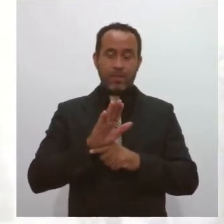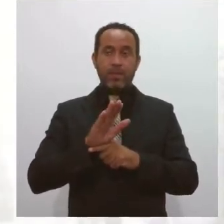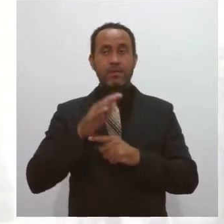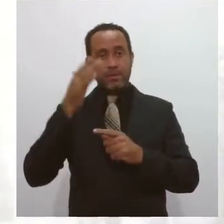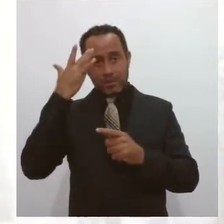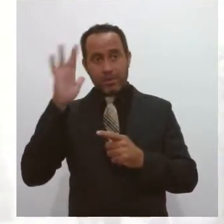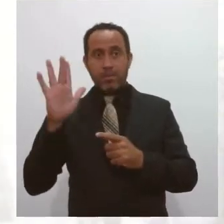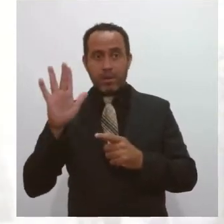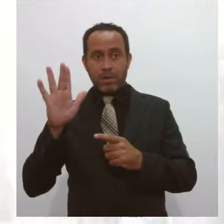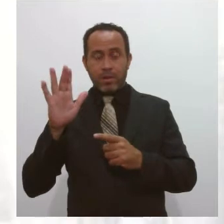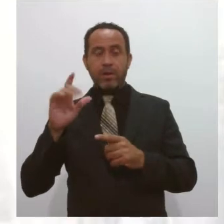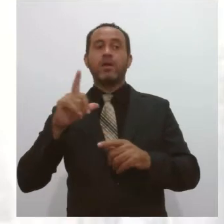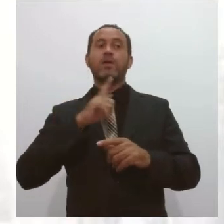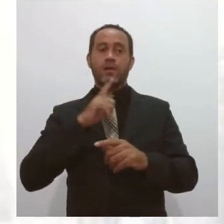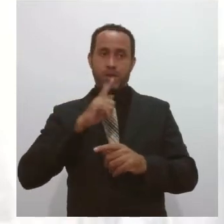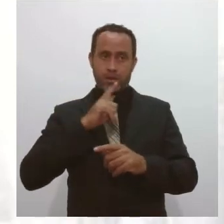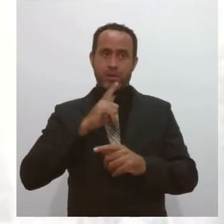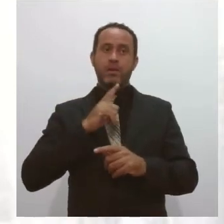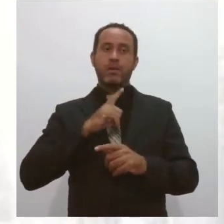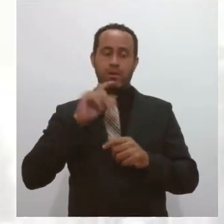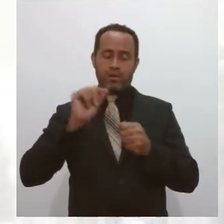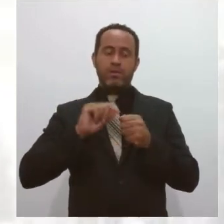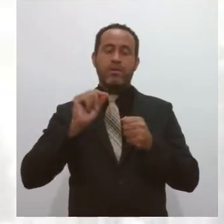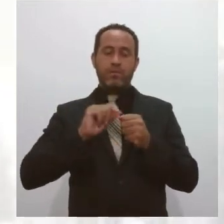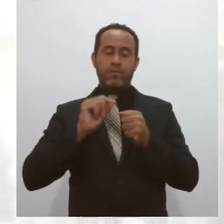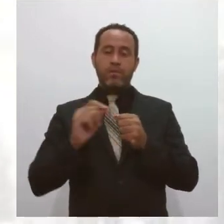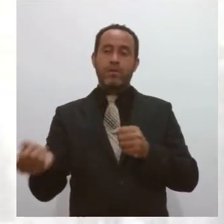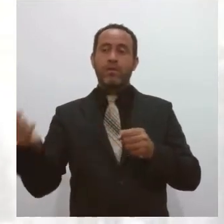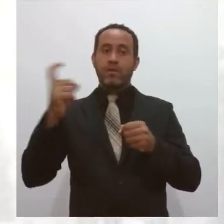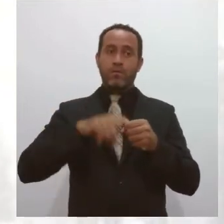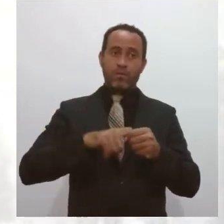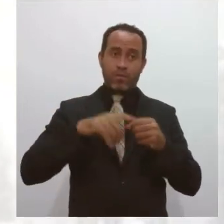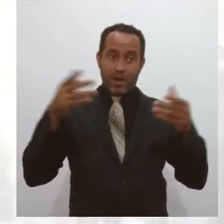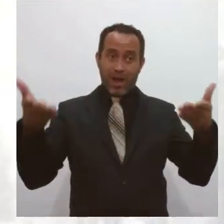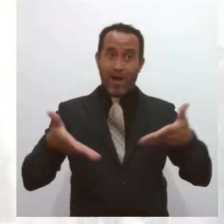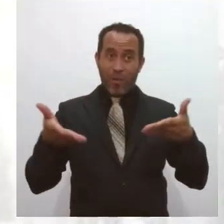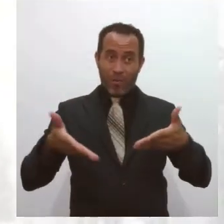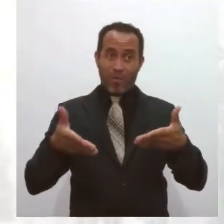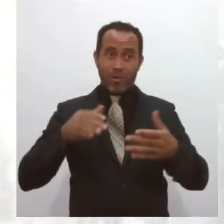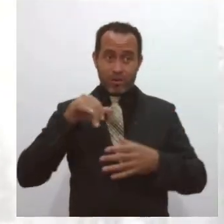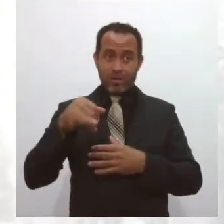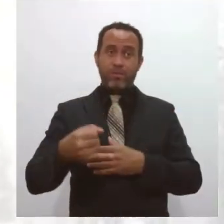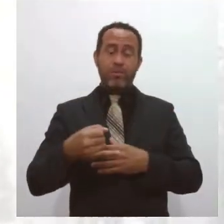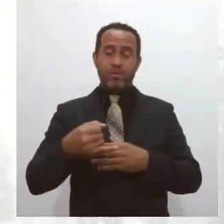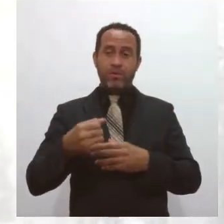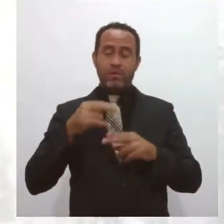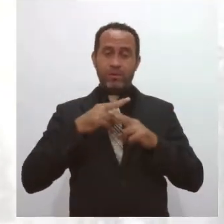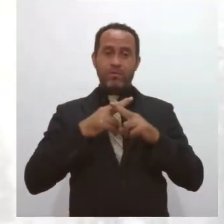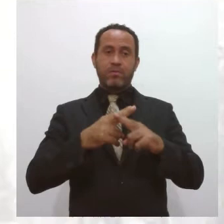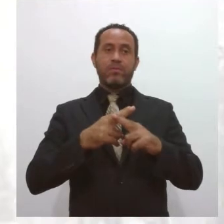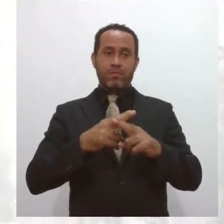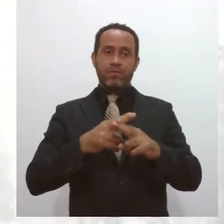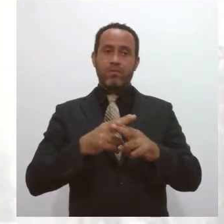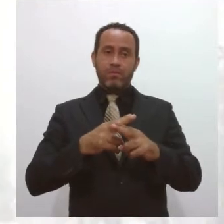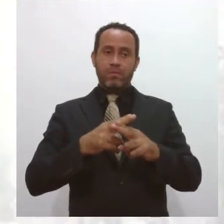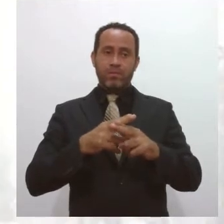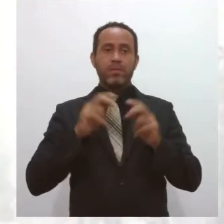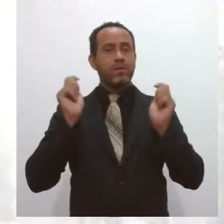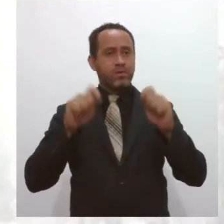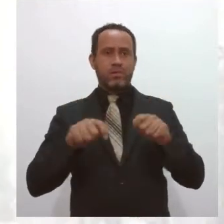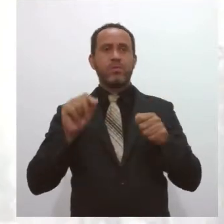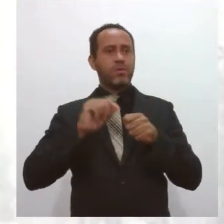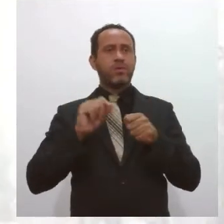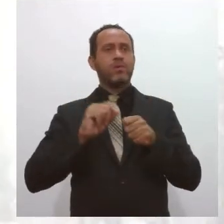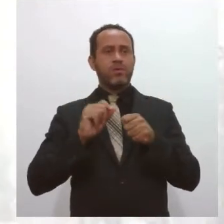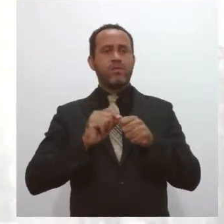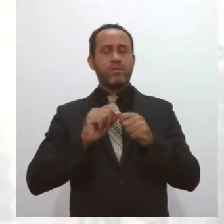ele deverá fazer a devolução agora, aproveitando a declaração. Que, ordinariamente, ele já pode fazer através